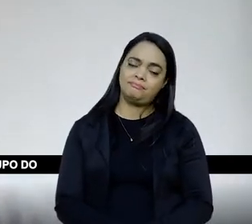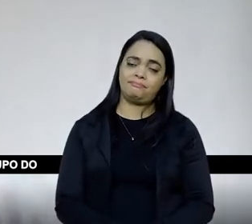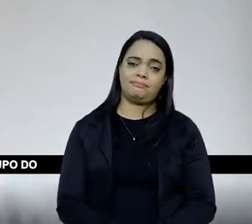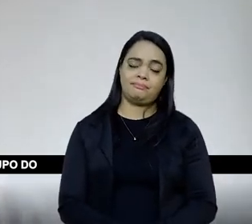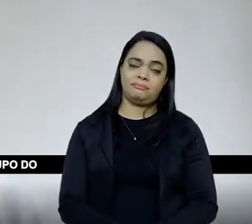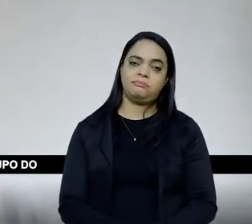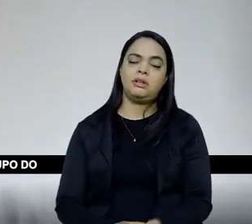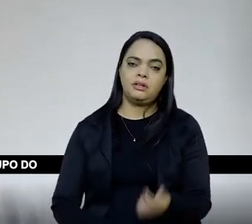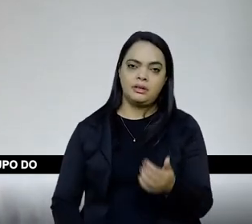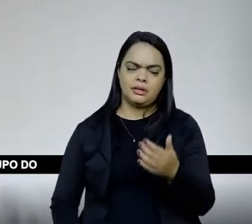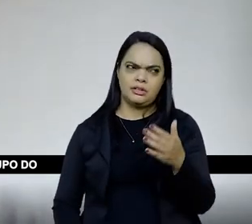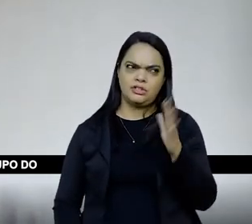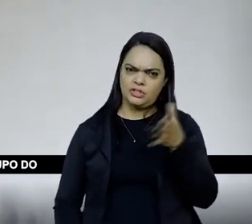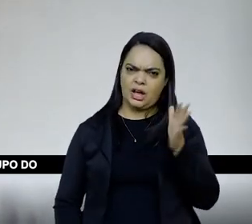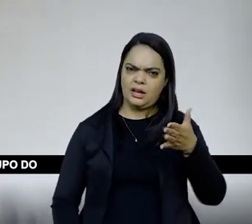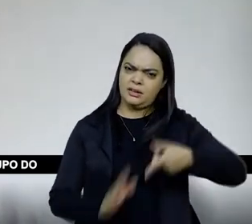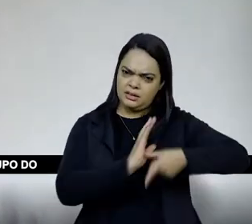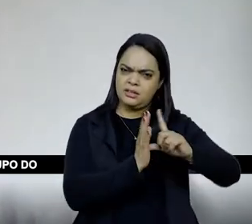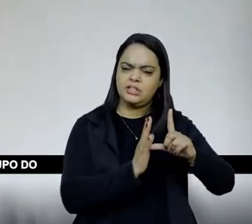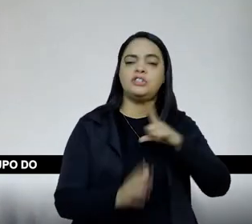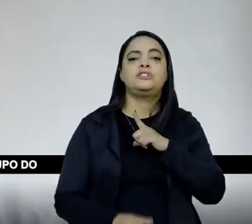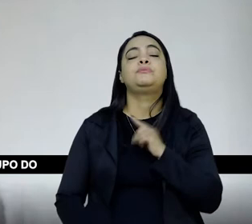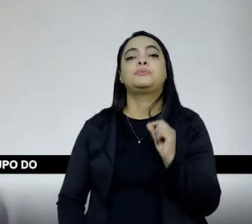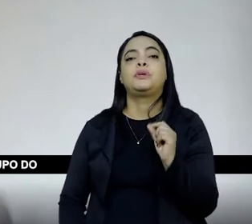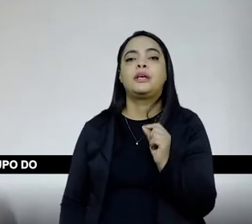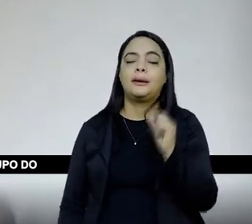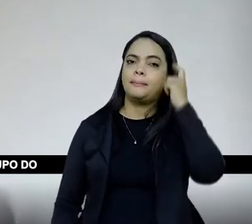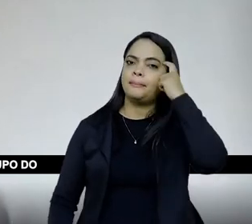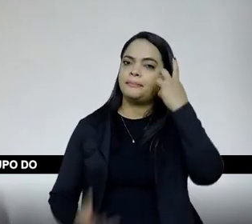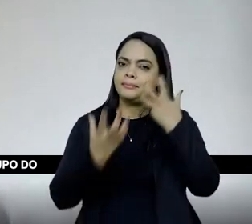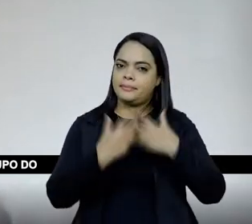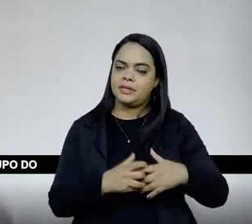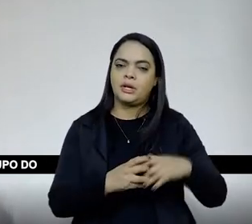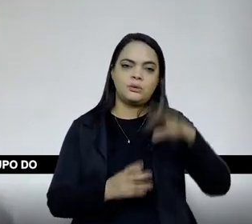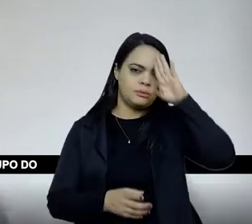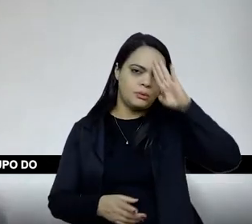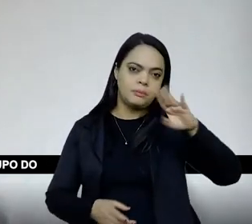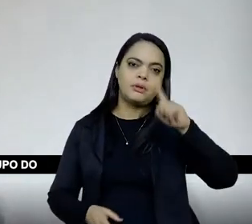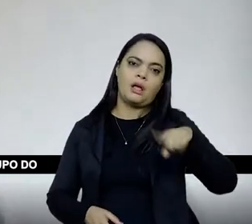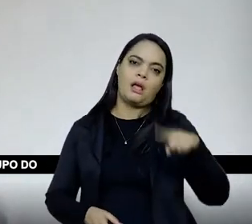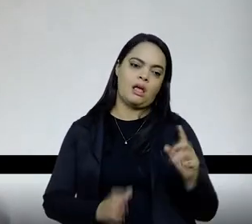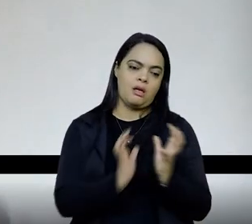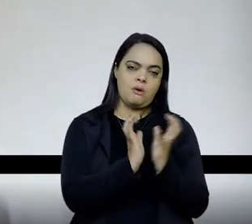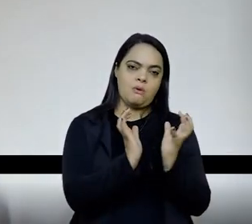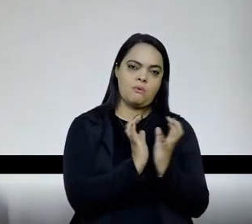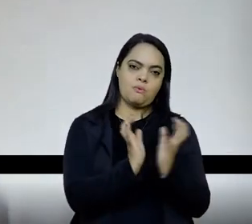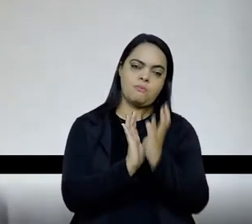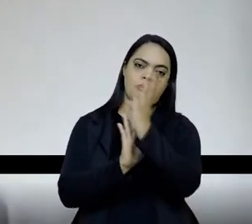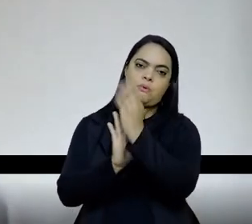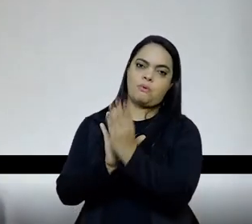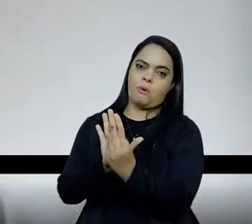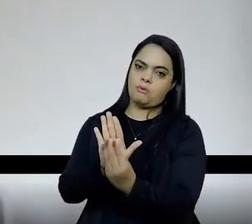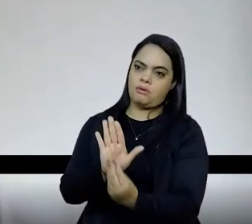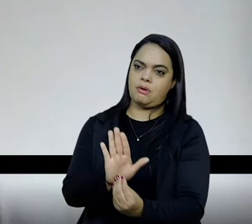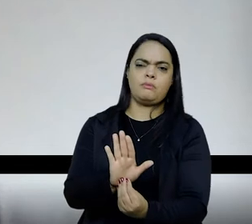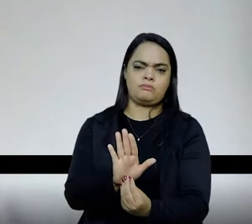isso eu acho que a gente já tinha desde aquele momento, que o coração da coisa era o grupo do conteúdo, ou